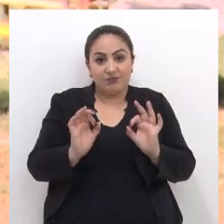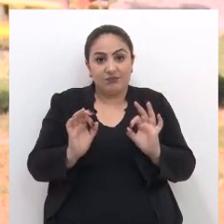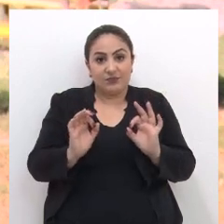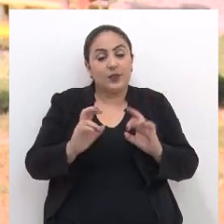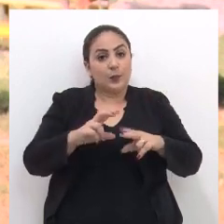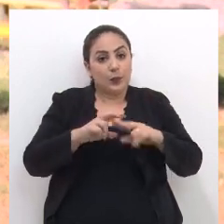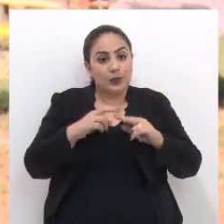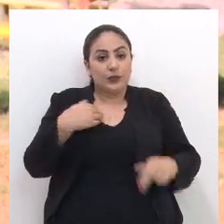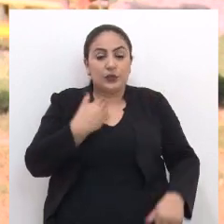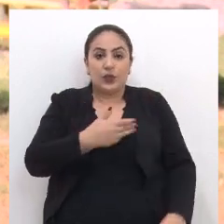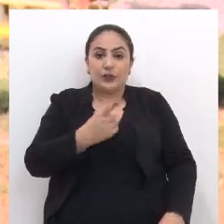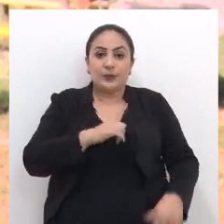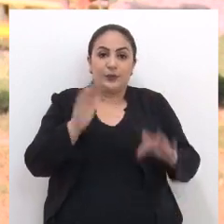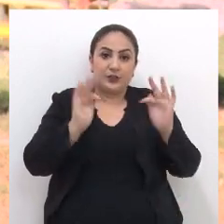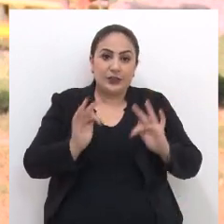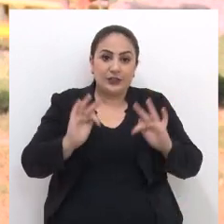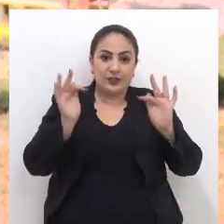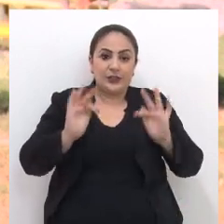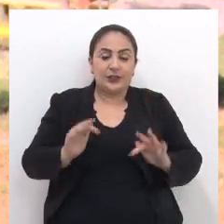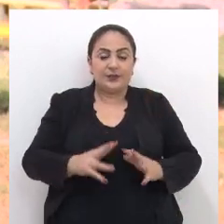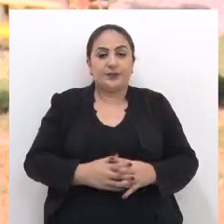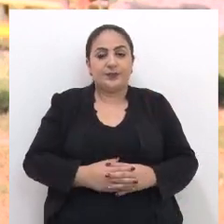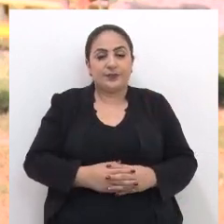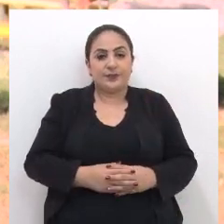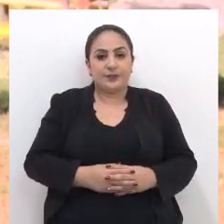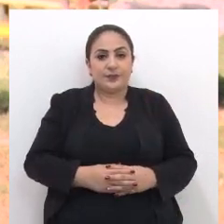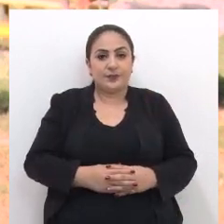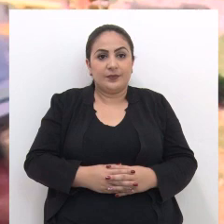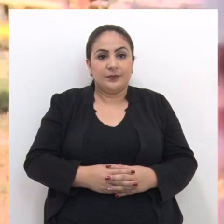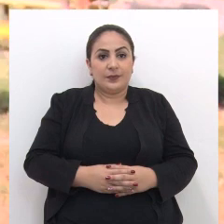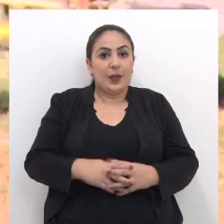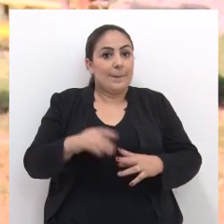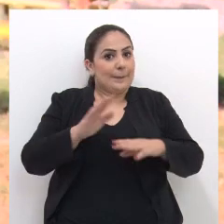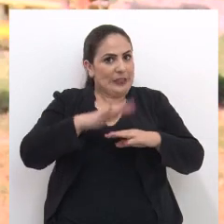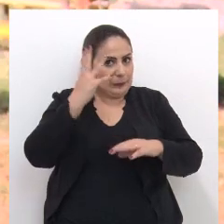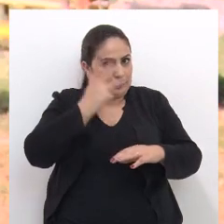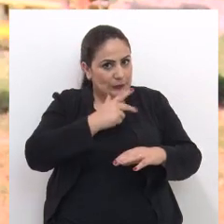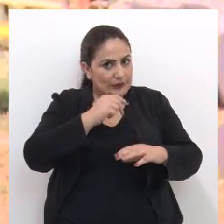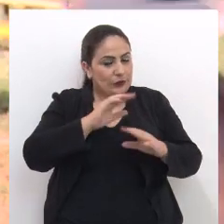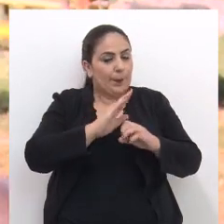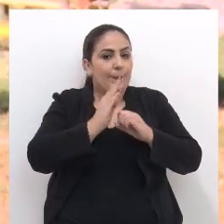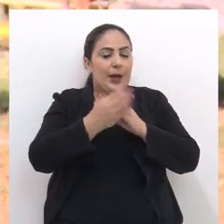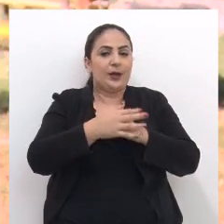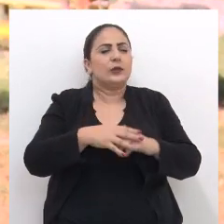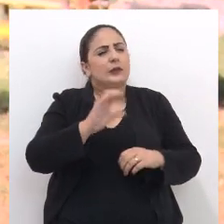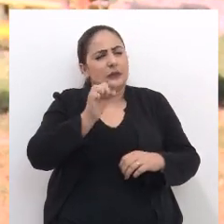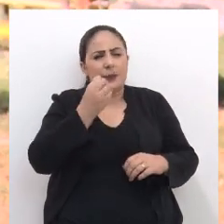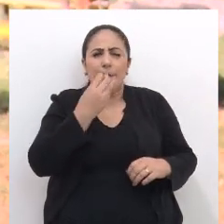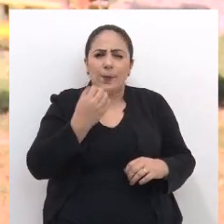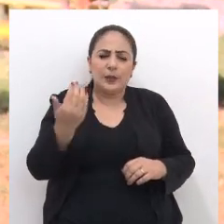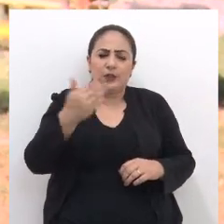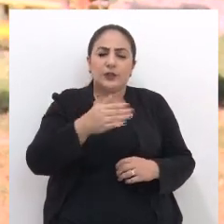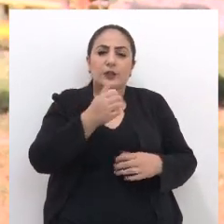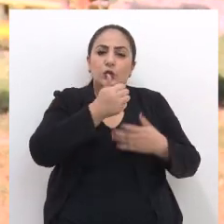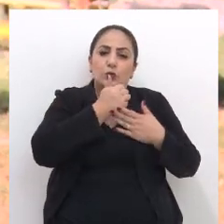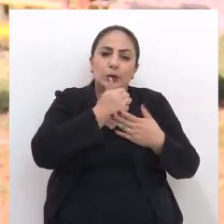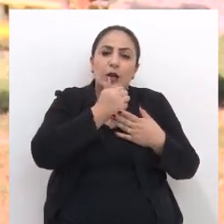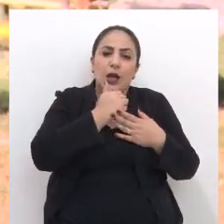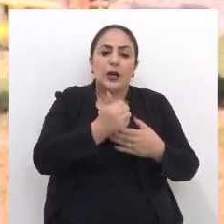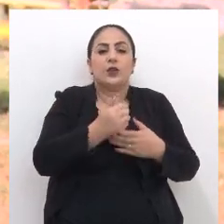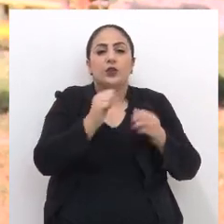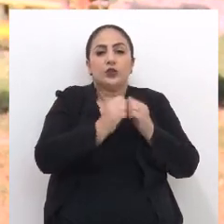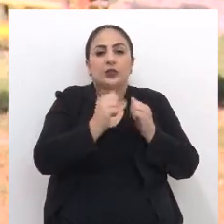e daí a gente está muito feliz por isso, tá? Fica até mais bonito para o bairro. Mais bonito para a gente tomar um chimarrão,